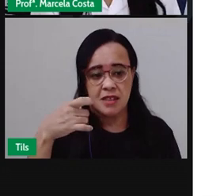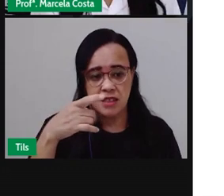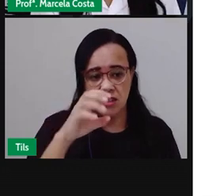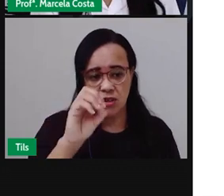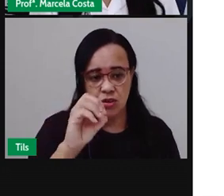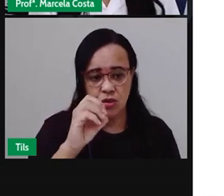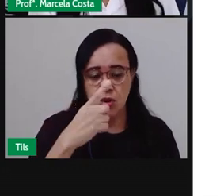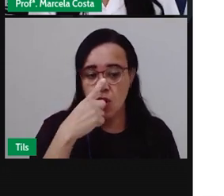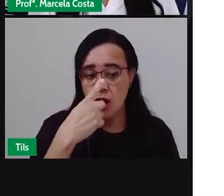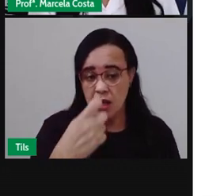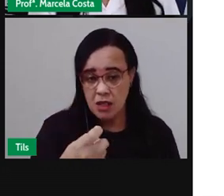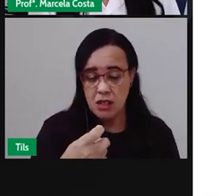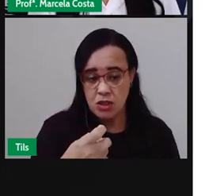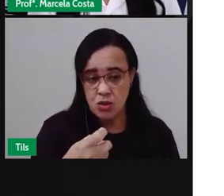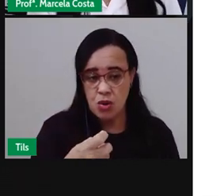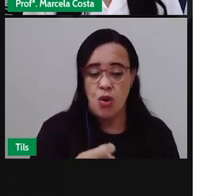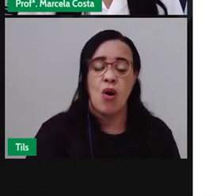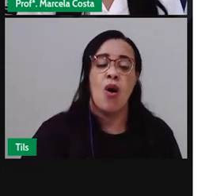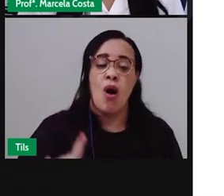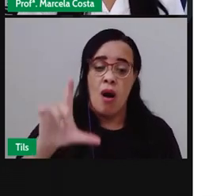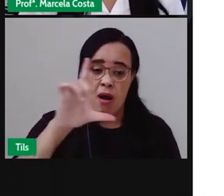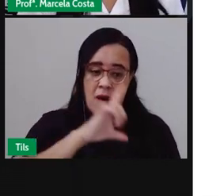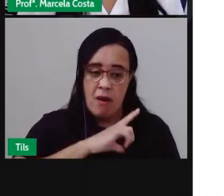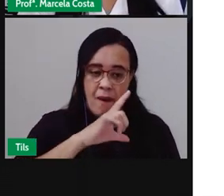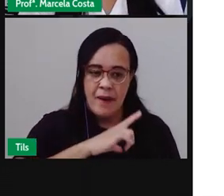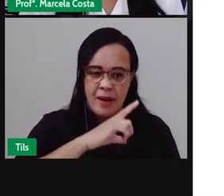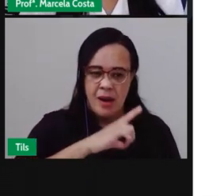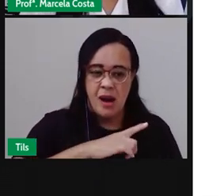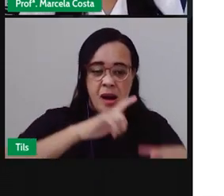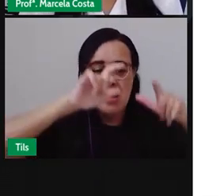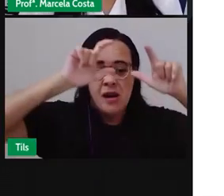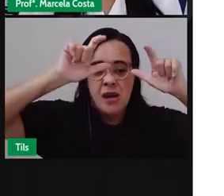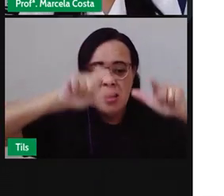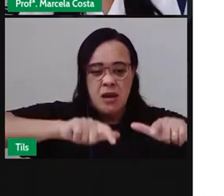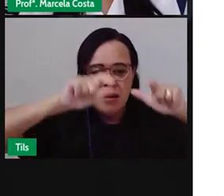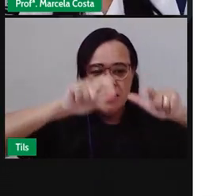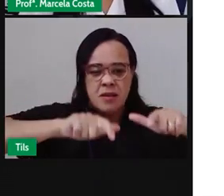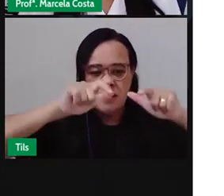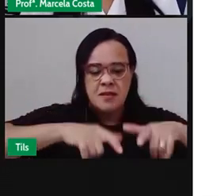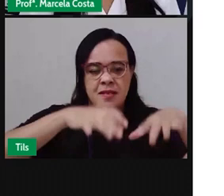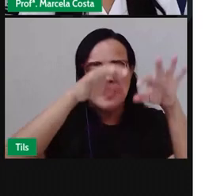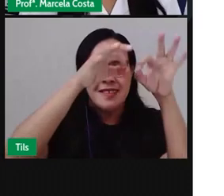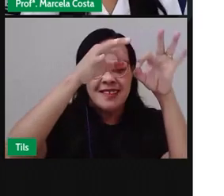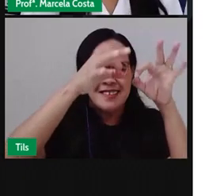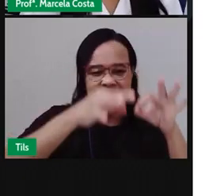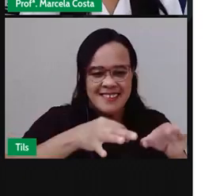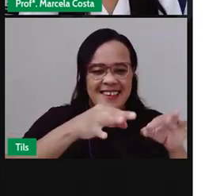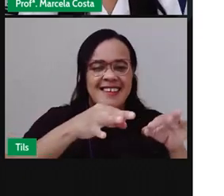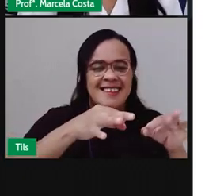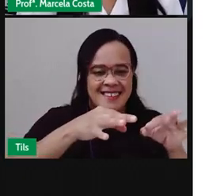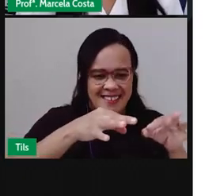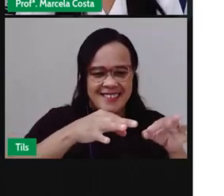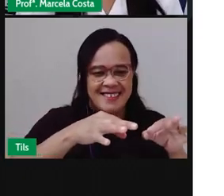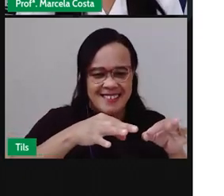lixo tem lugar certo olha